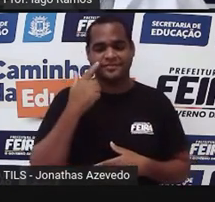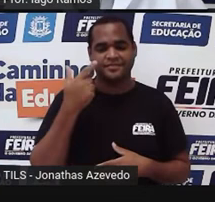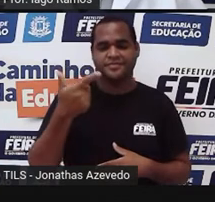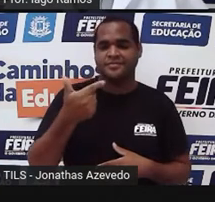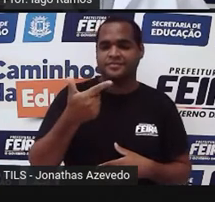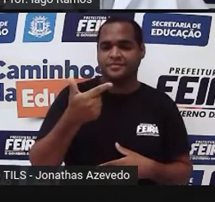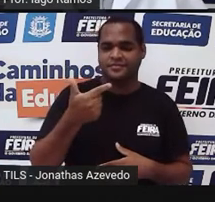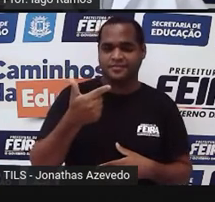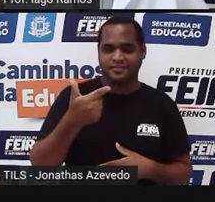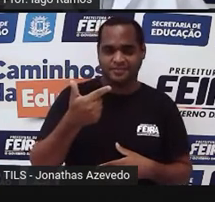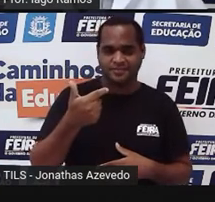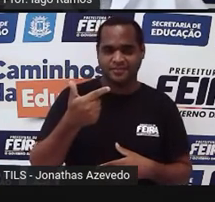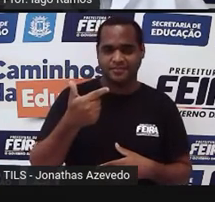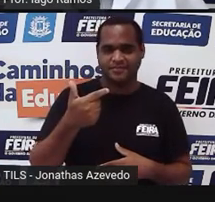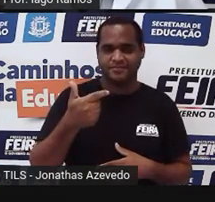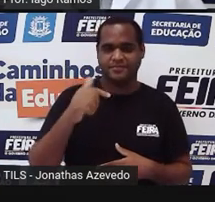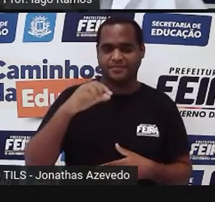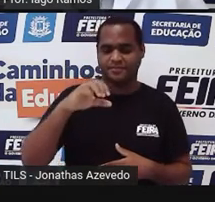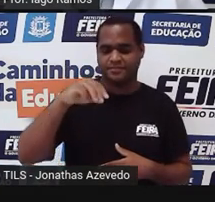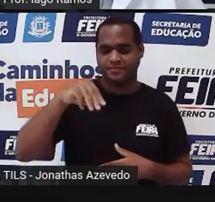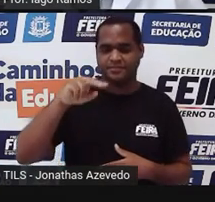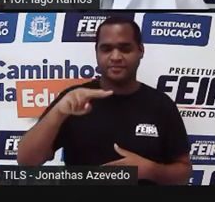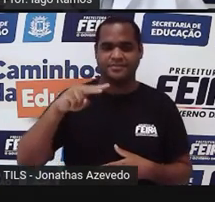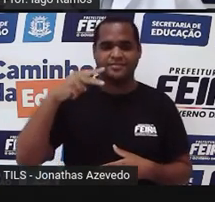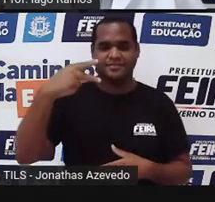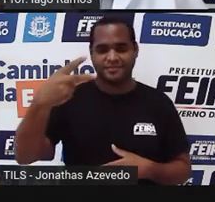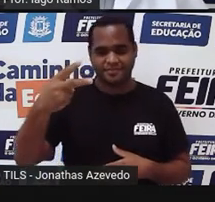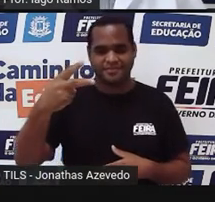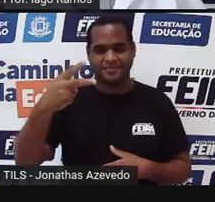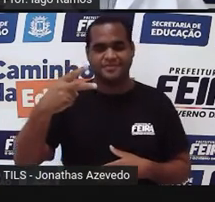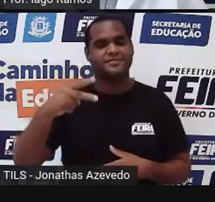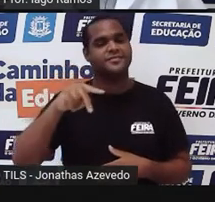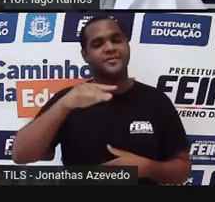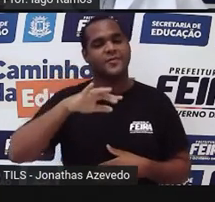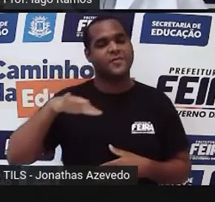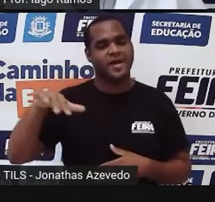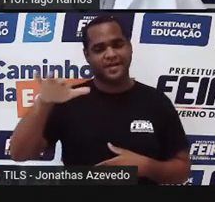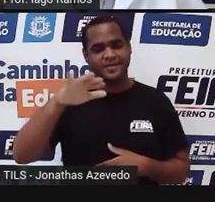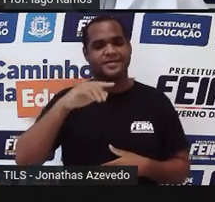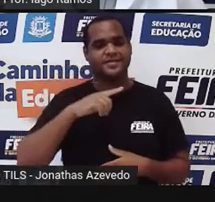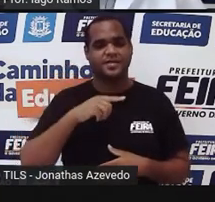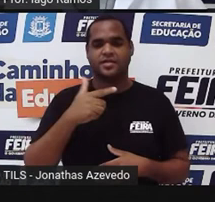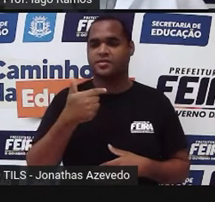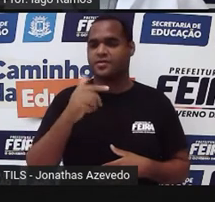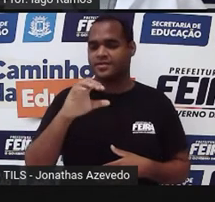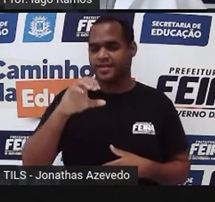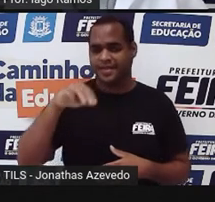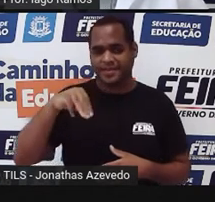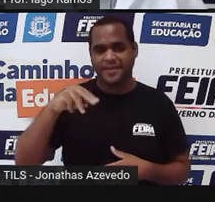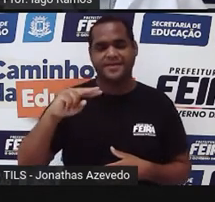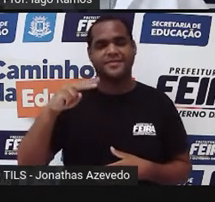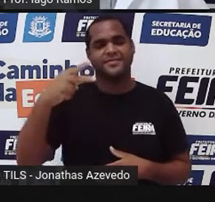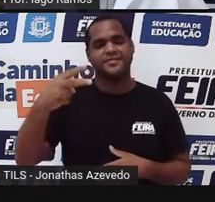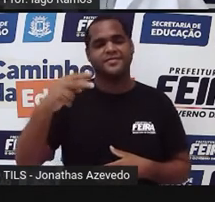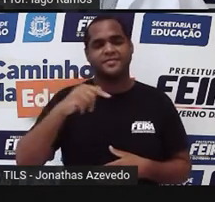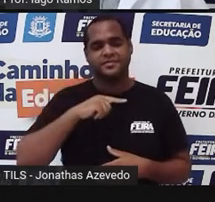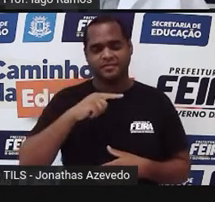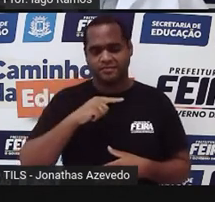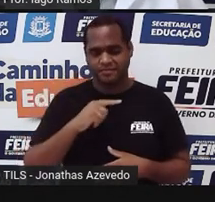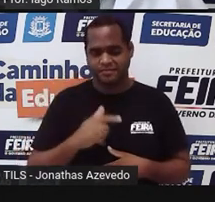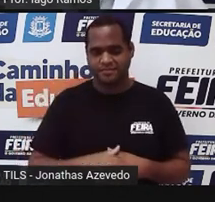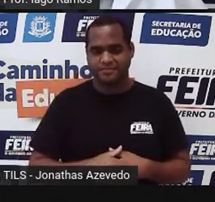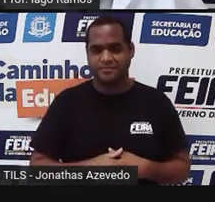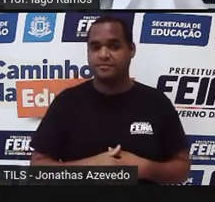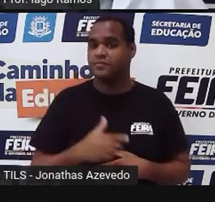Simples. Vai dar 12 cm². Então, a área do losango é 12 cm². Só que